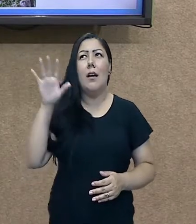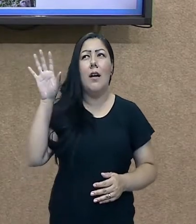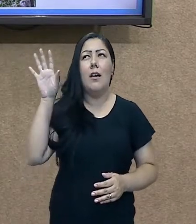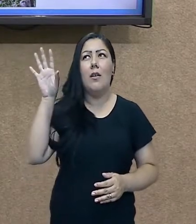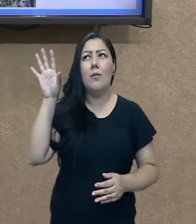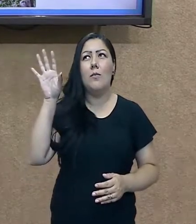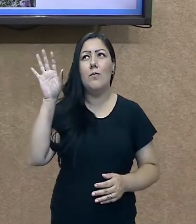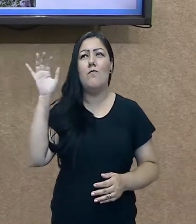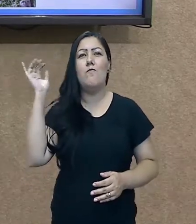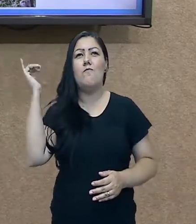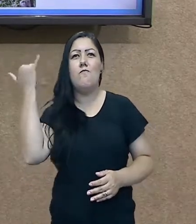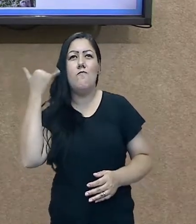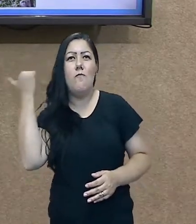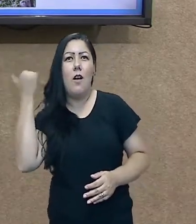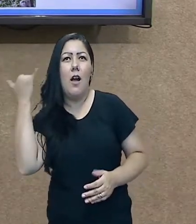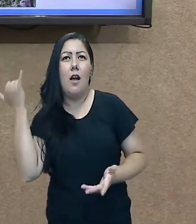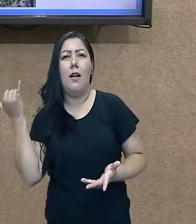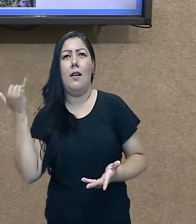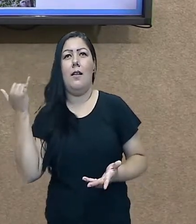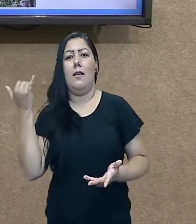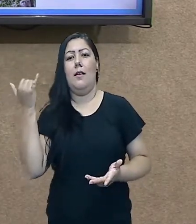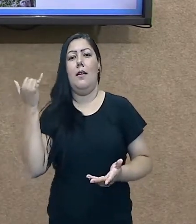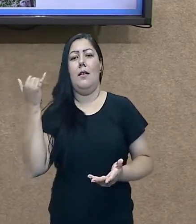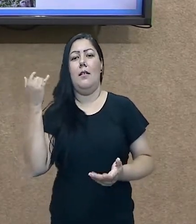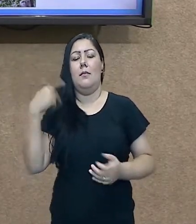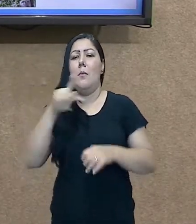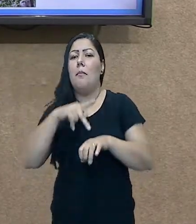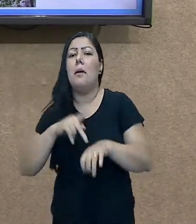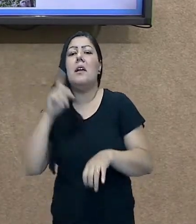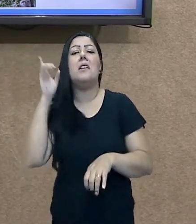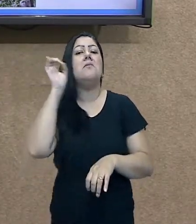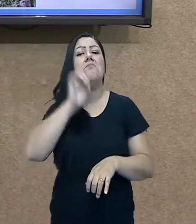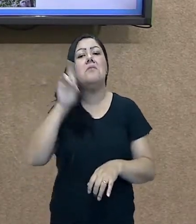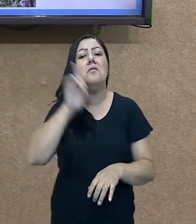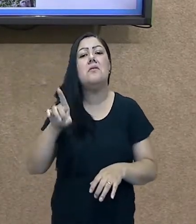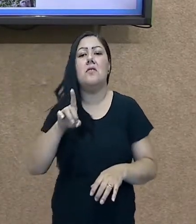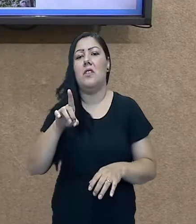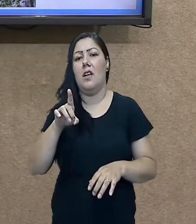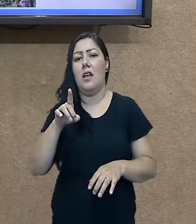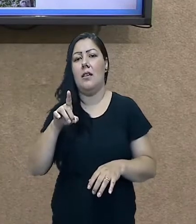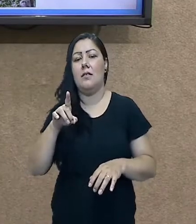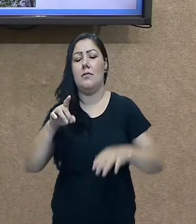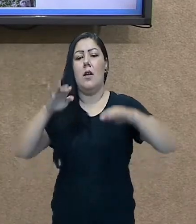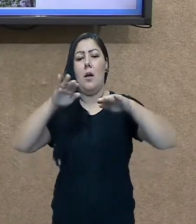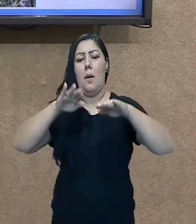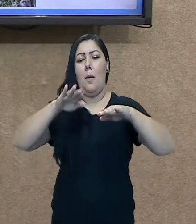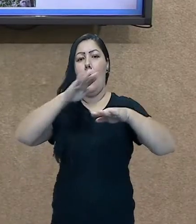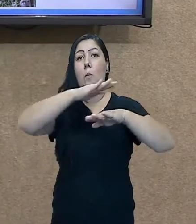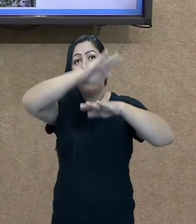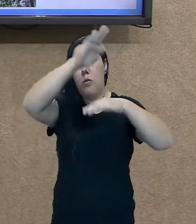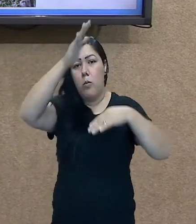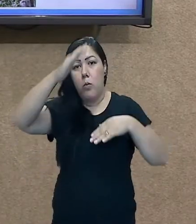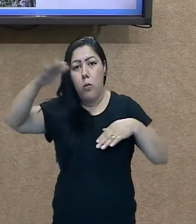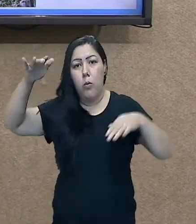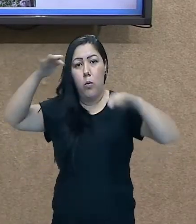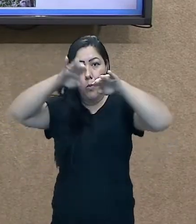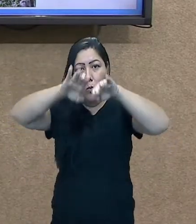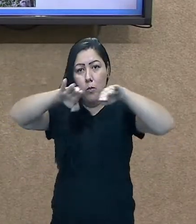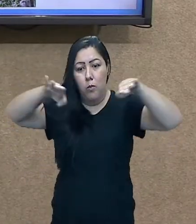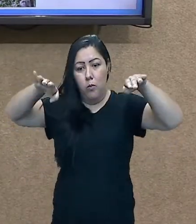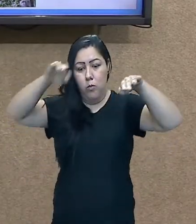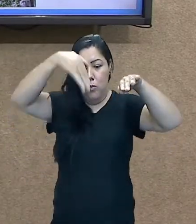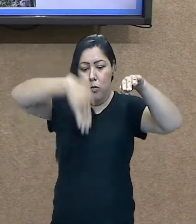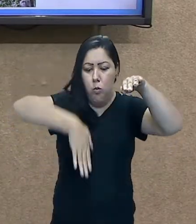lá nos Estados Unidos e em outros lugares. Mas aqui nós temos também um quênio. Porque esse